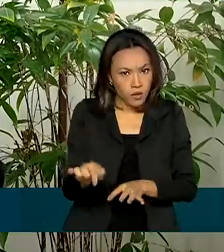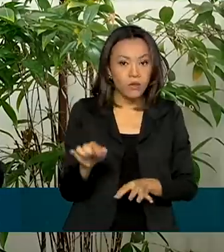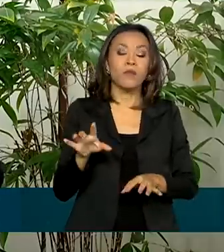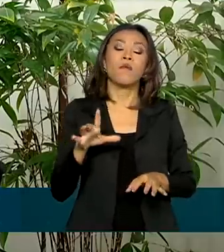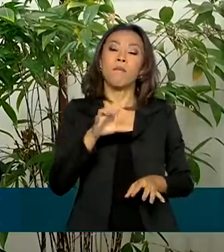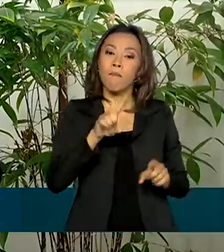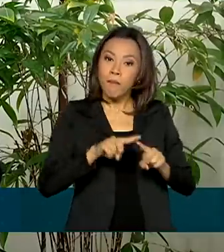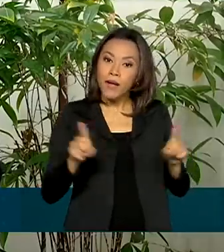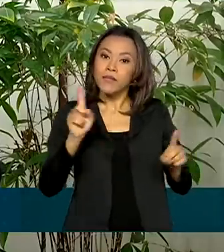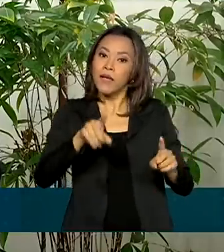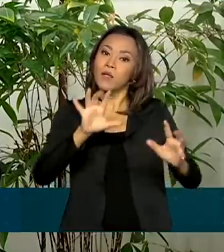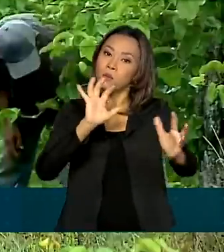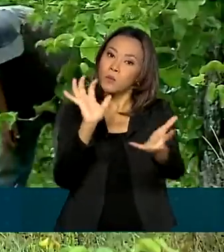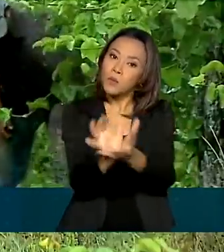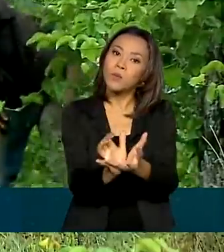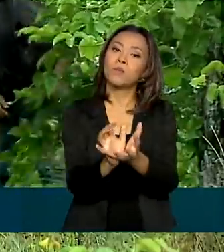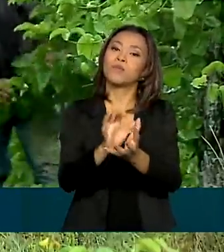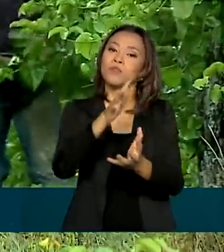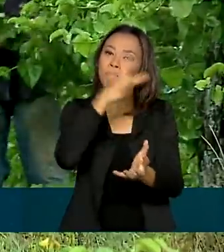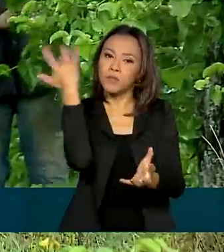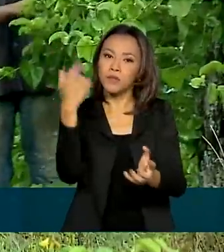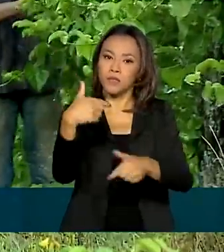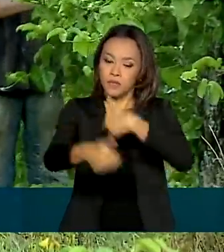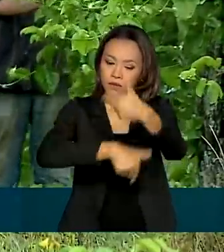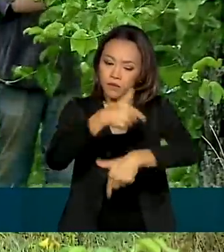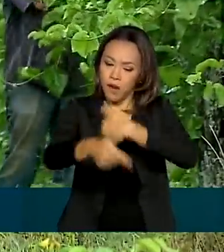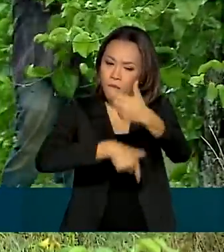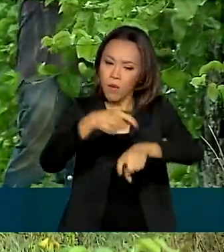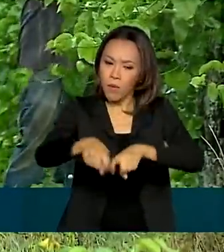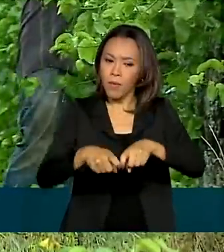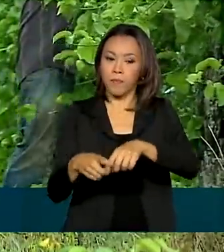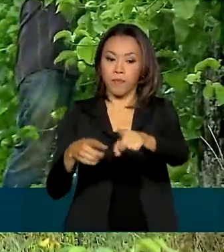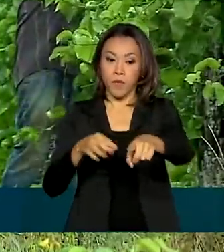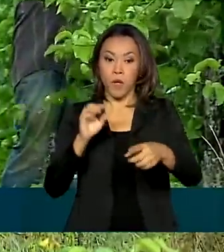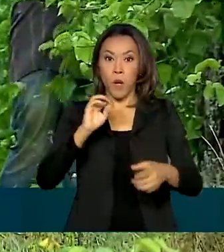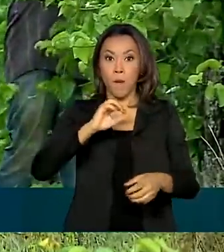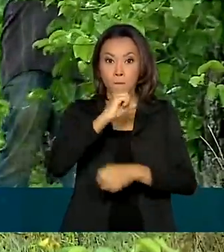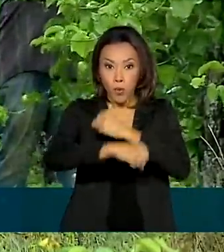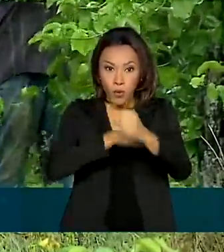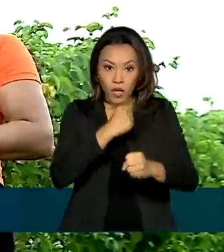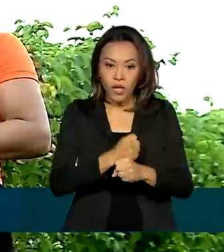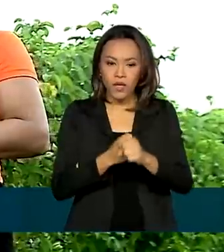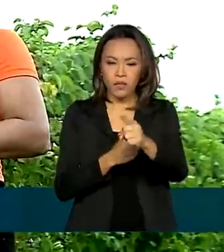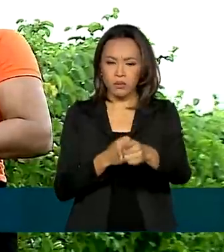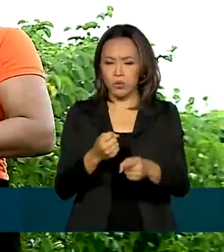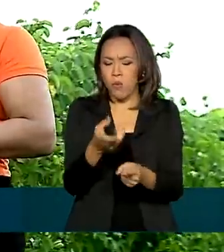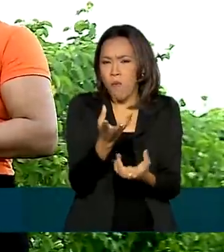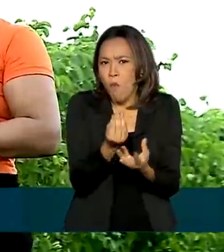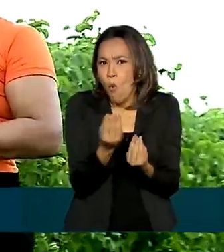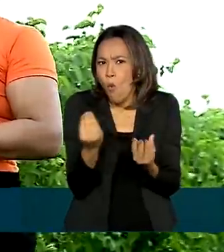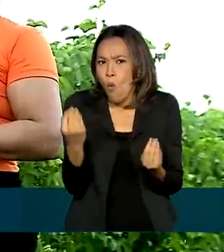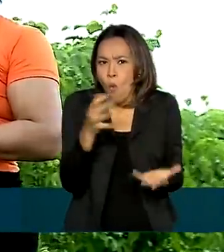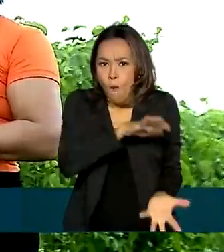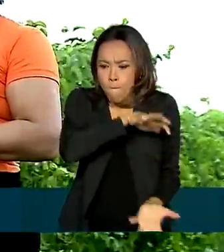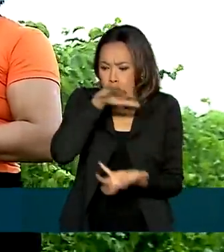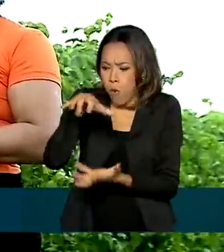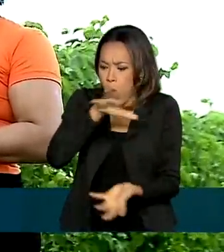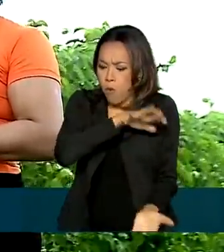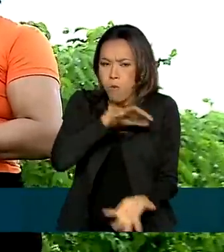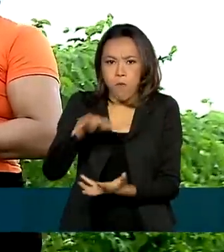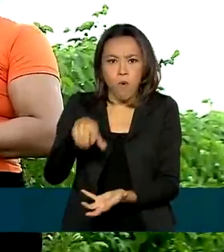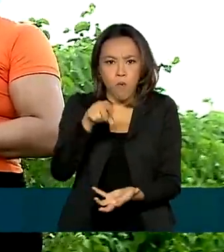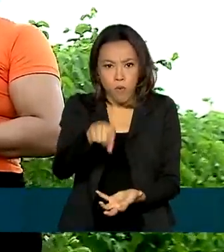pequenos produtores rurais brasileiros. Por ano, Tatiana colhe 1.200 sacas de maracujá. Na expectativa do título de